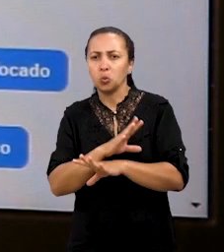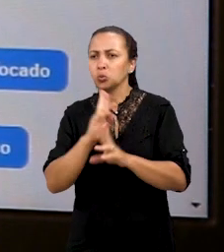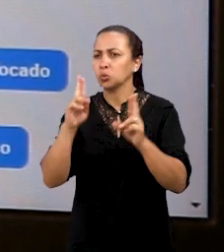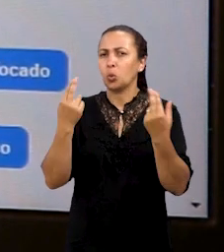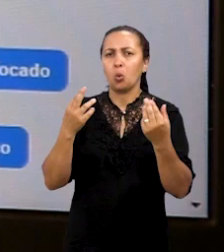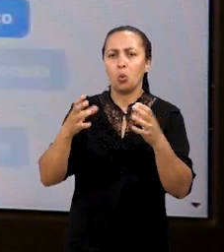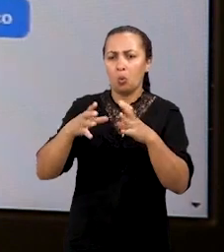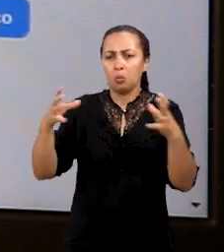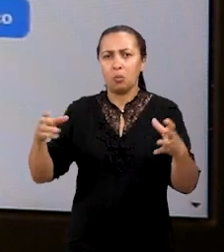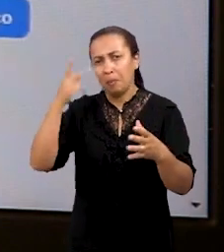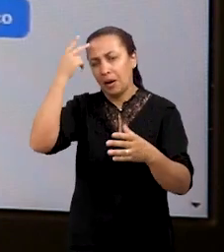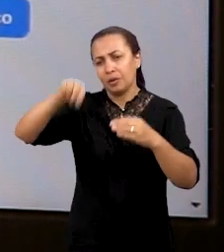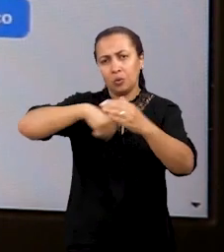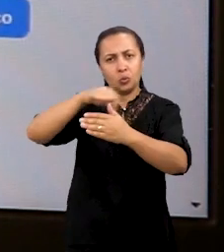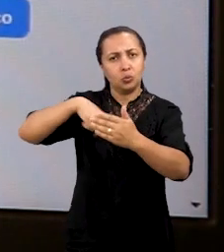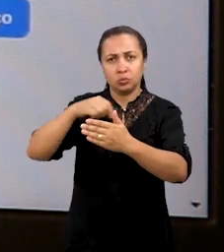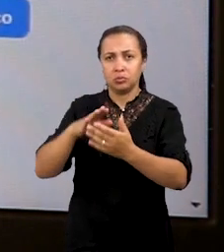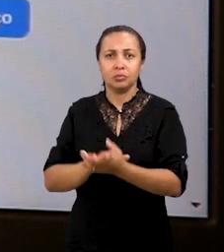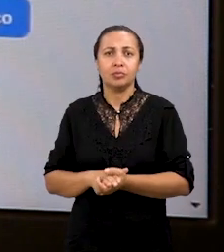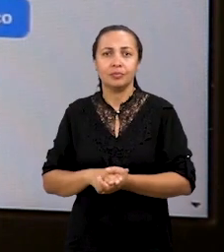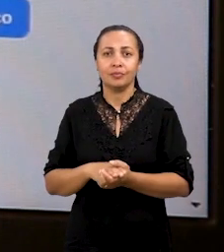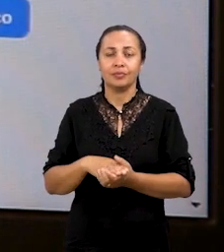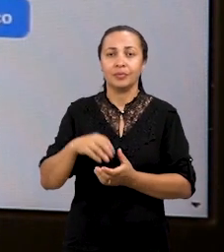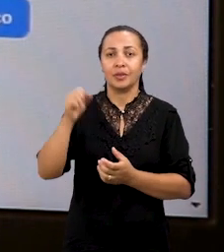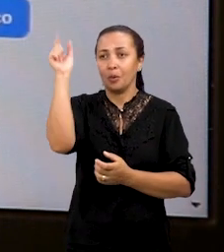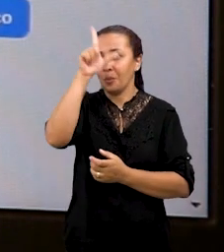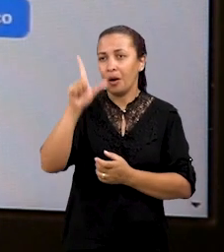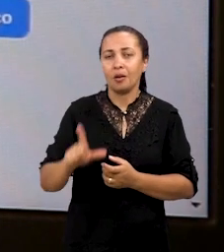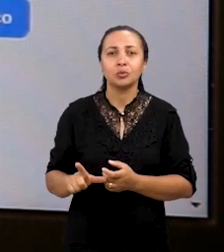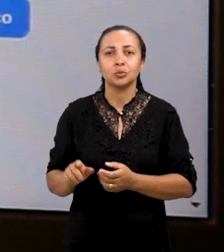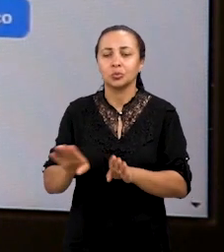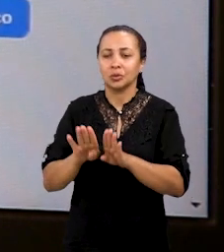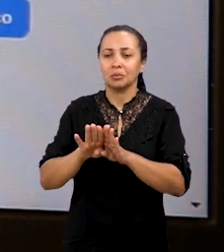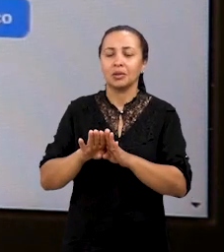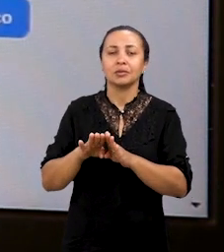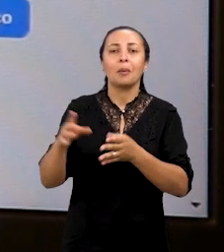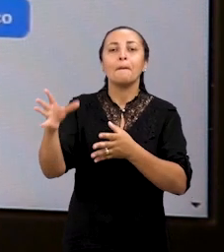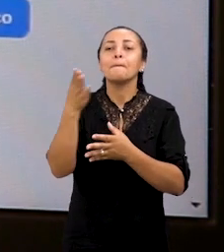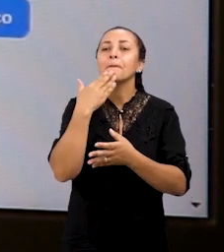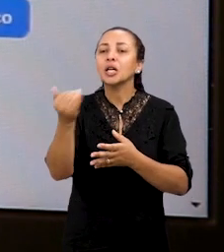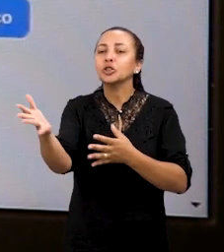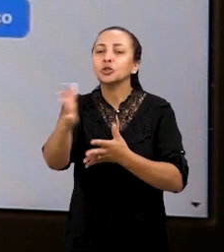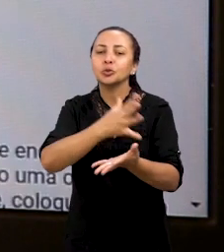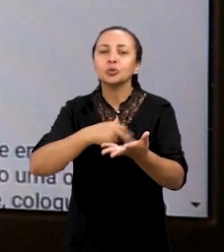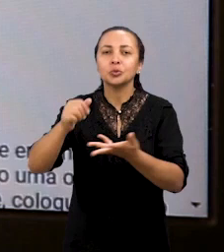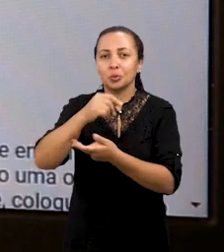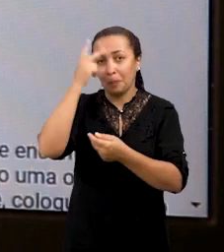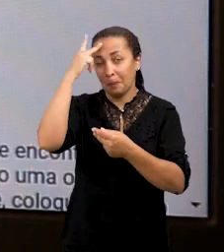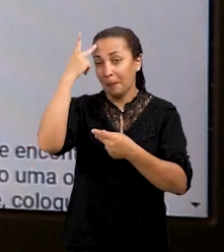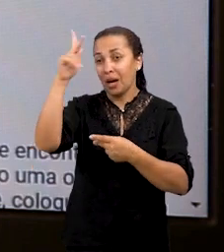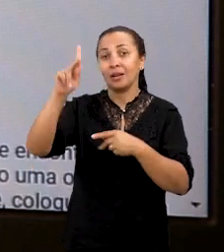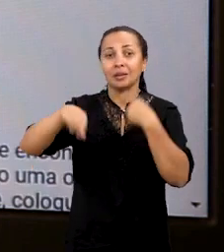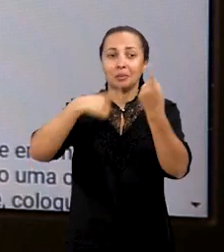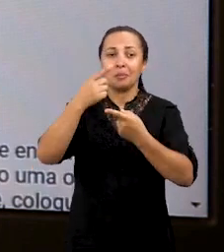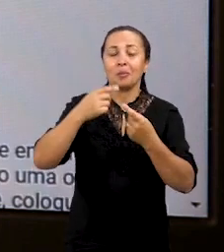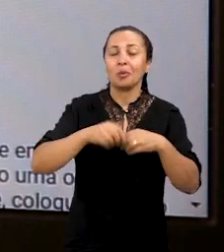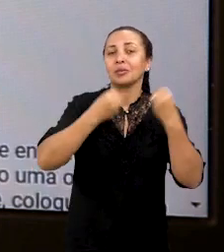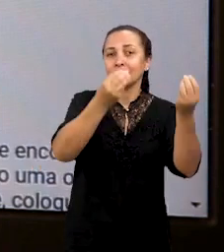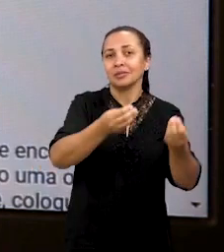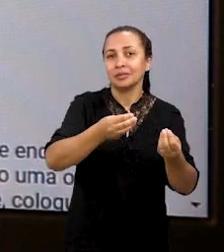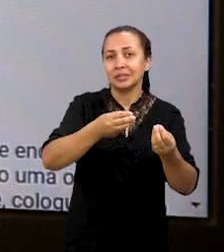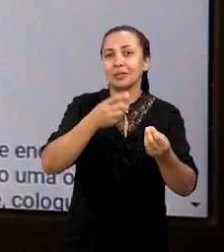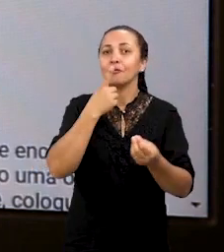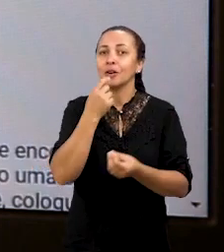em cesta básica. O azul, que estão arrecadando para doar. O vermelho, que são